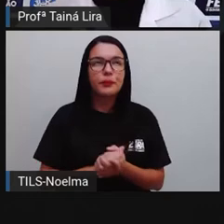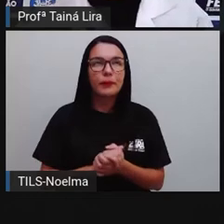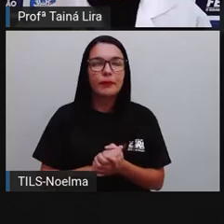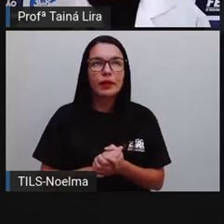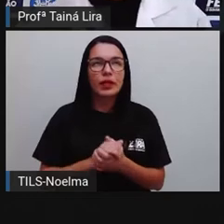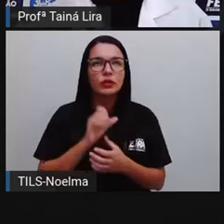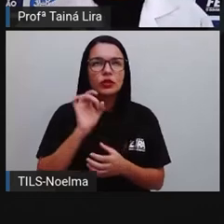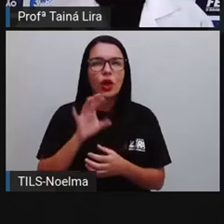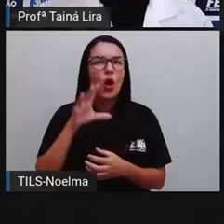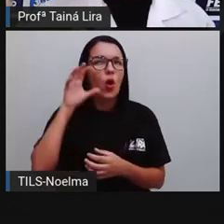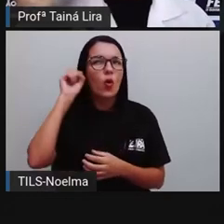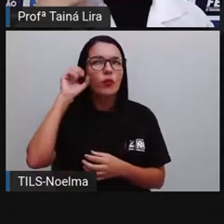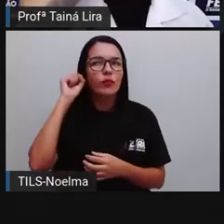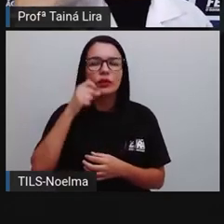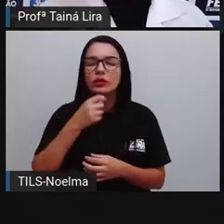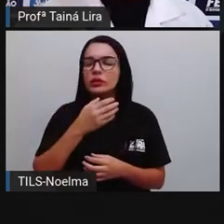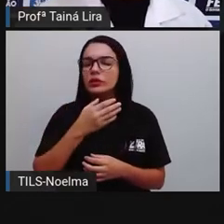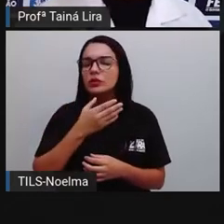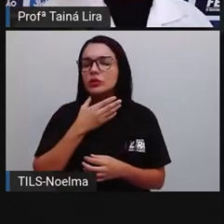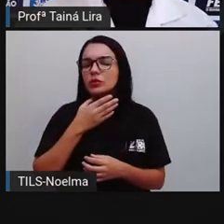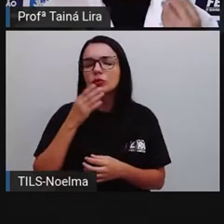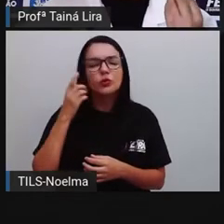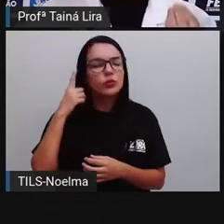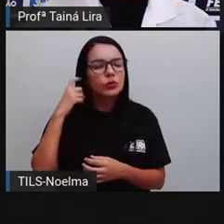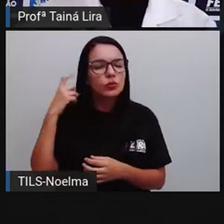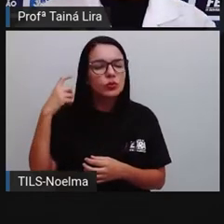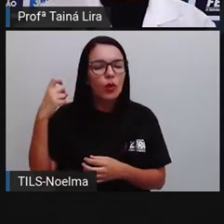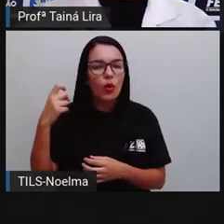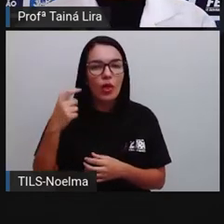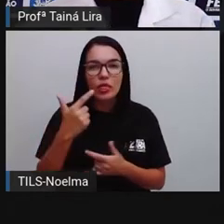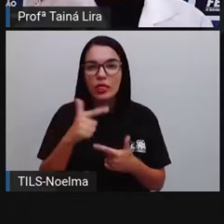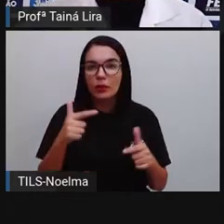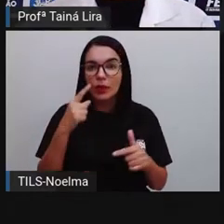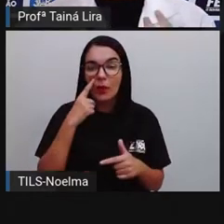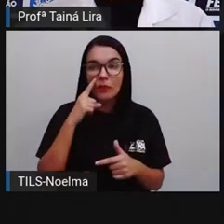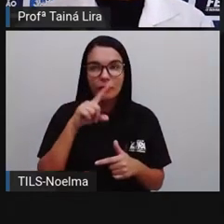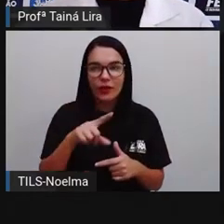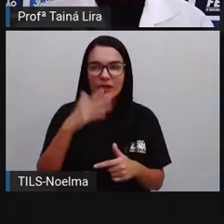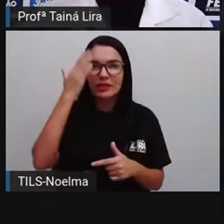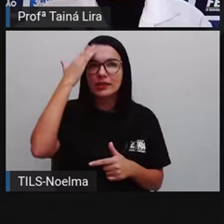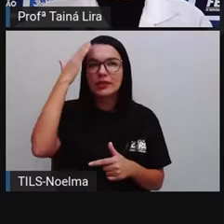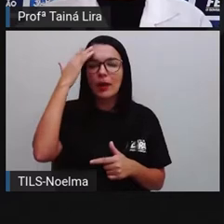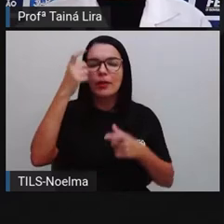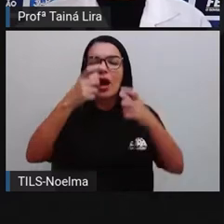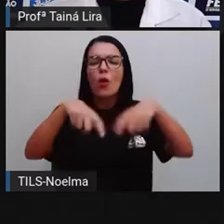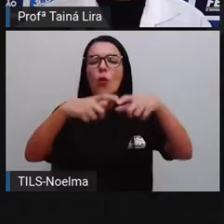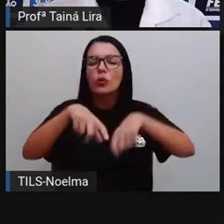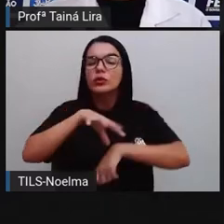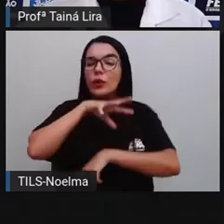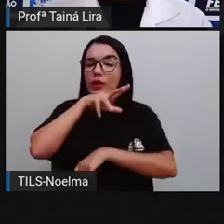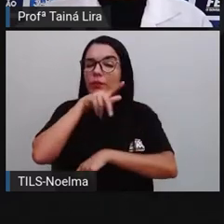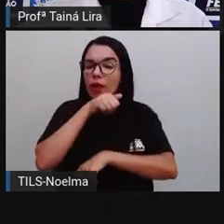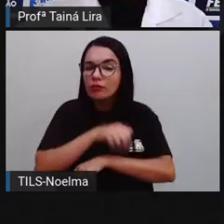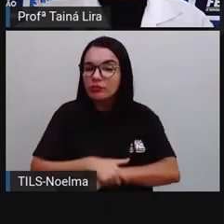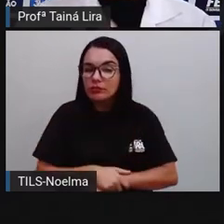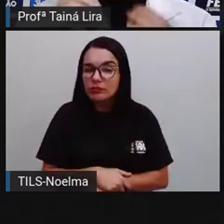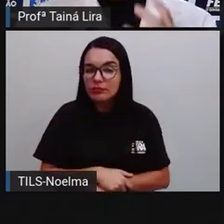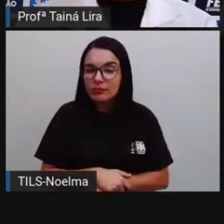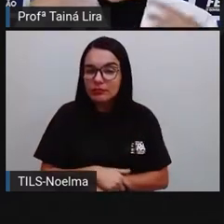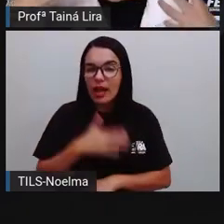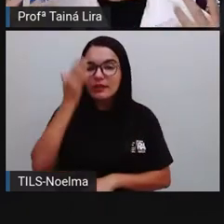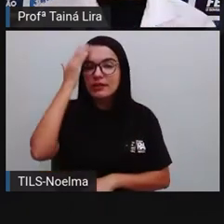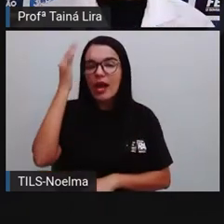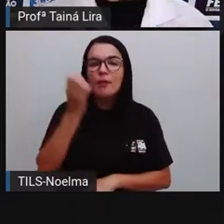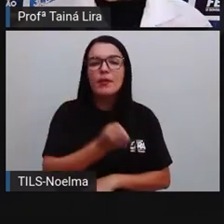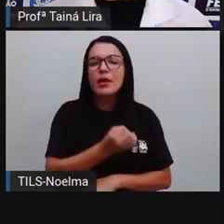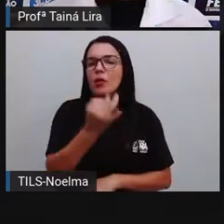o som sem ver, né, como é que esse som está sendo produzido, a gente sabe de onde é esse som? Será que a gente